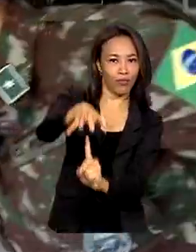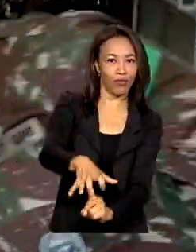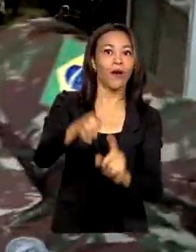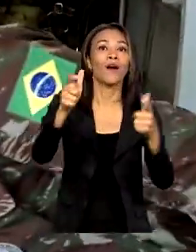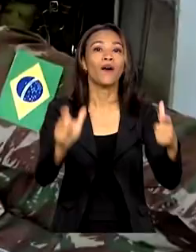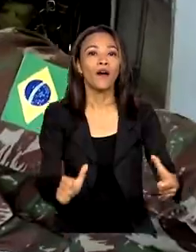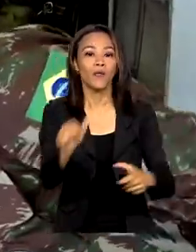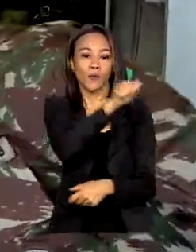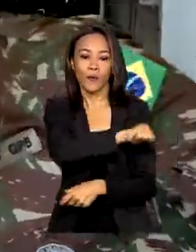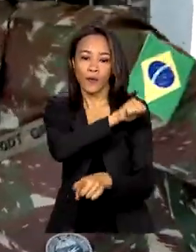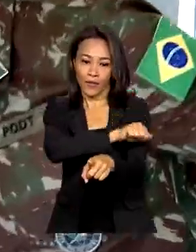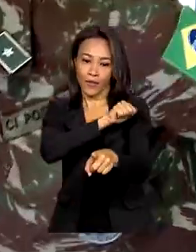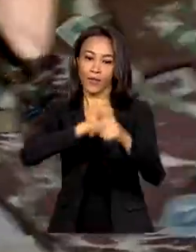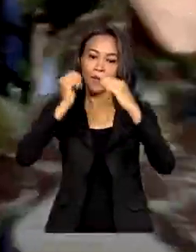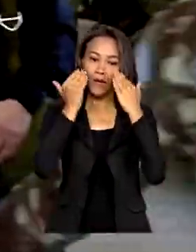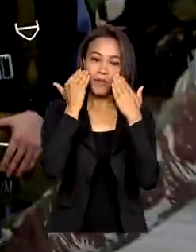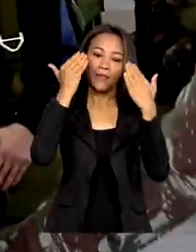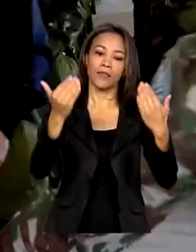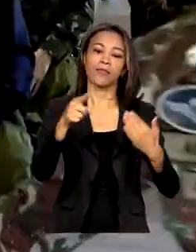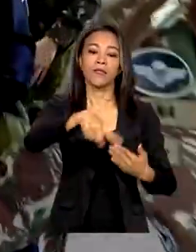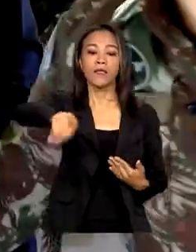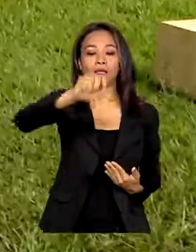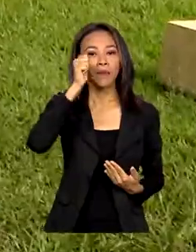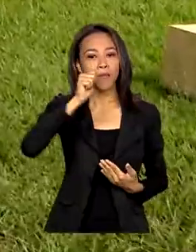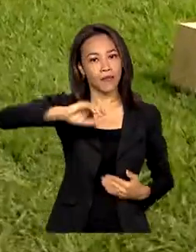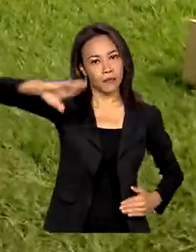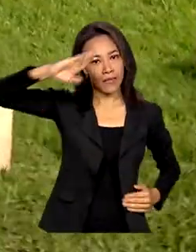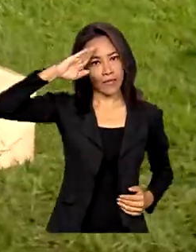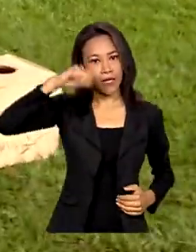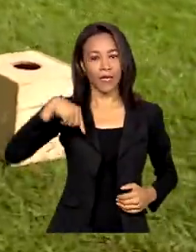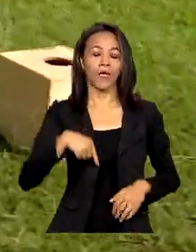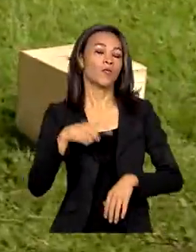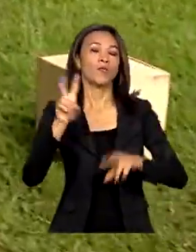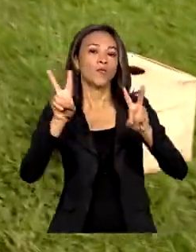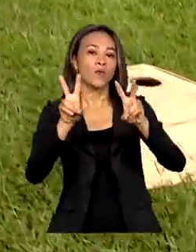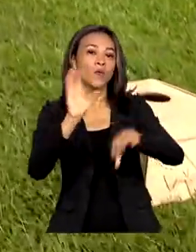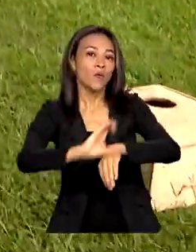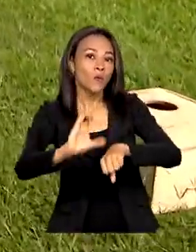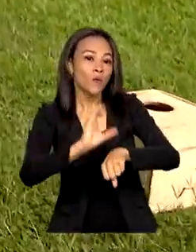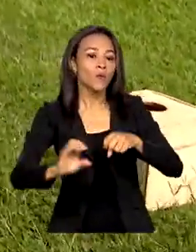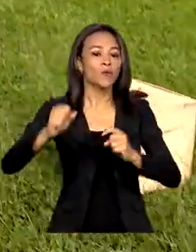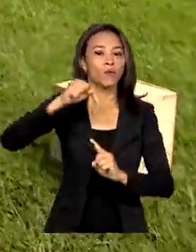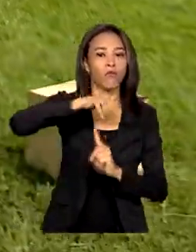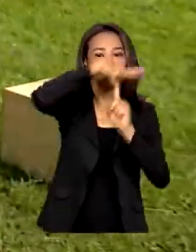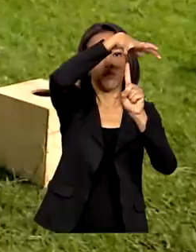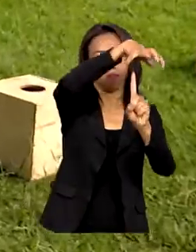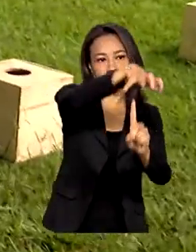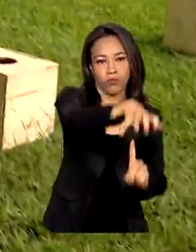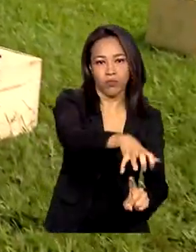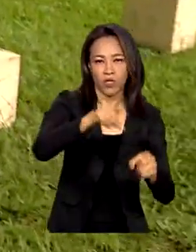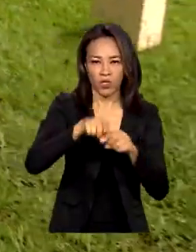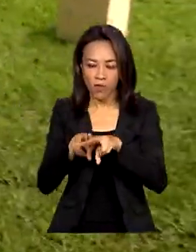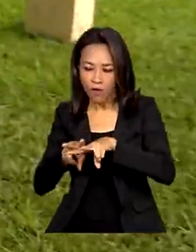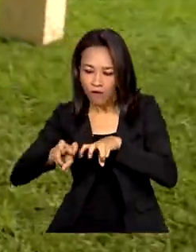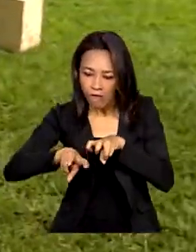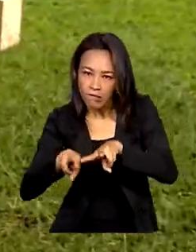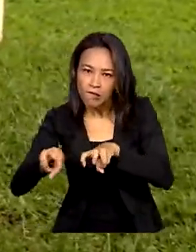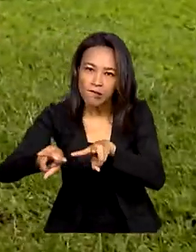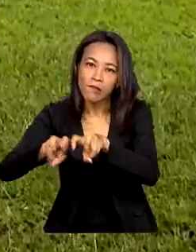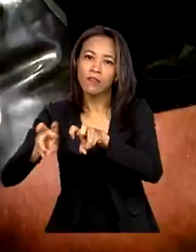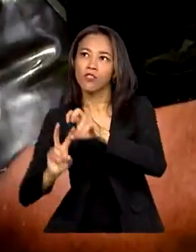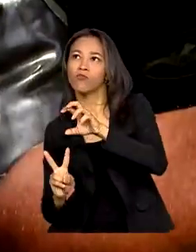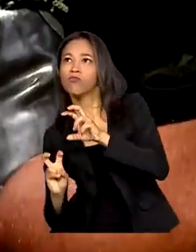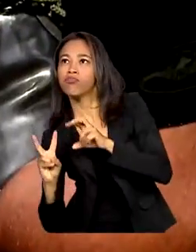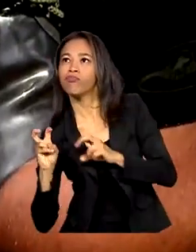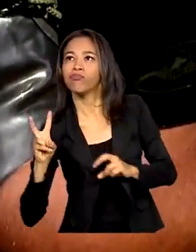militares que participaram de cursos operacionais, como o de paraquedista, de operações na Caatinga, de montanhismo